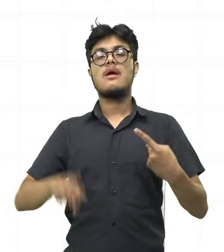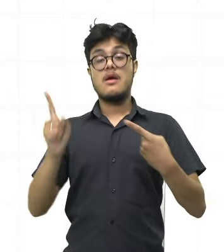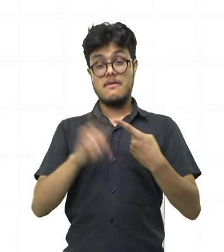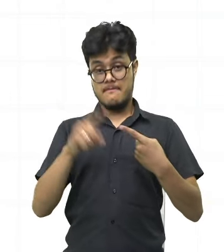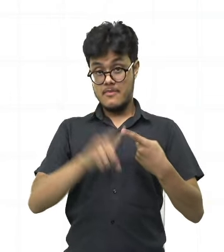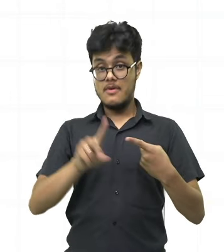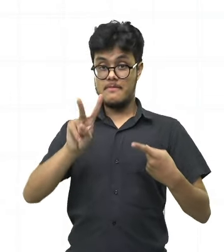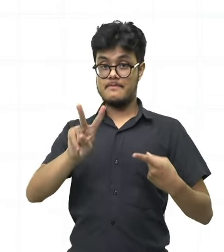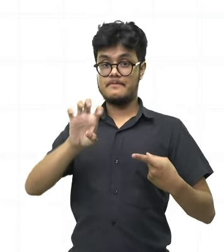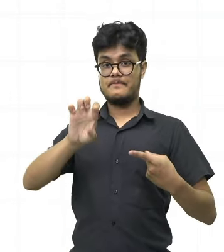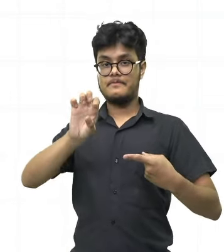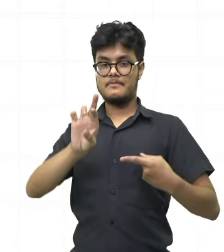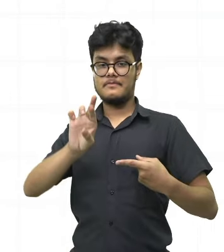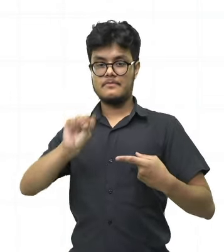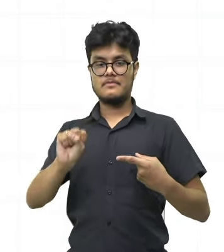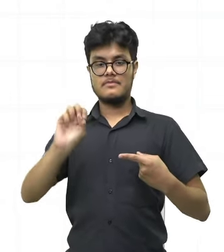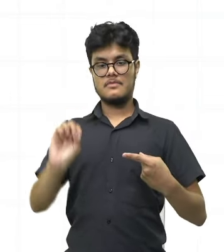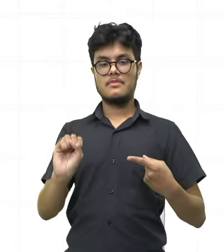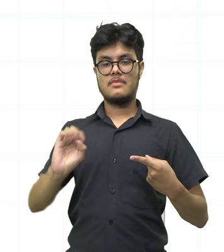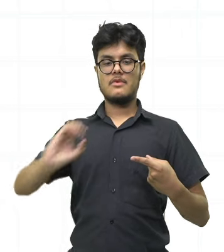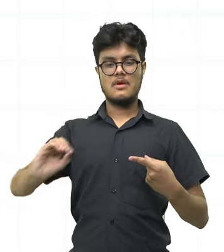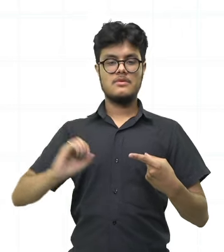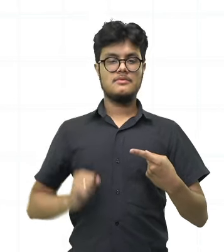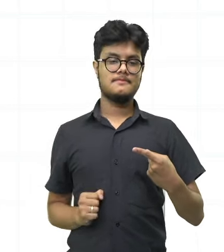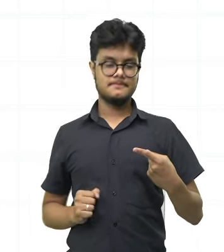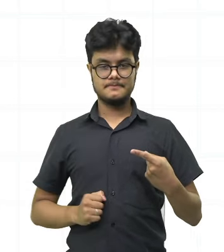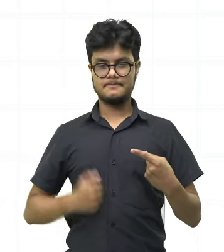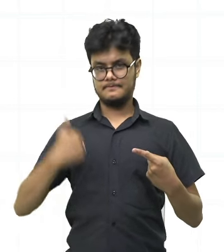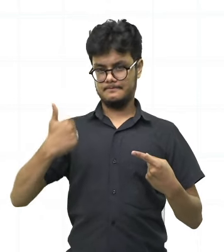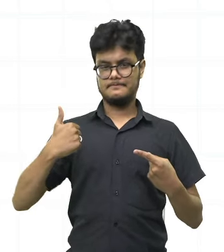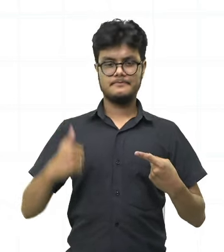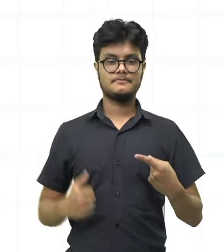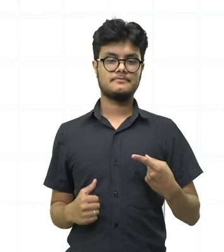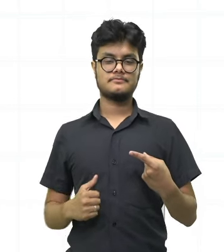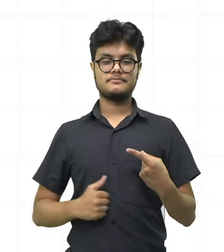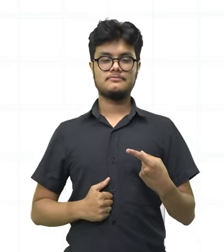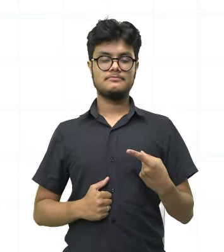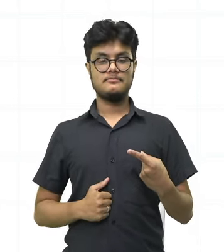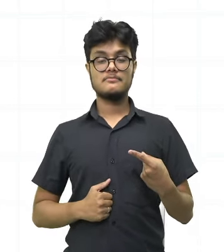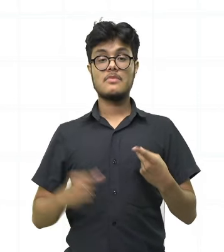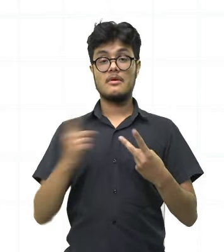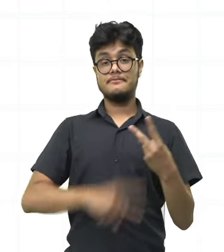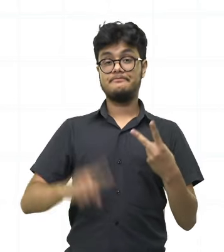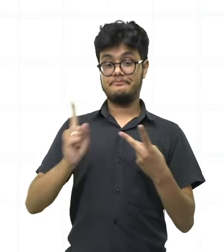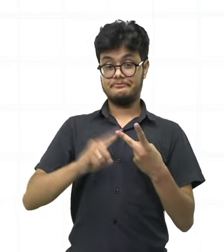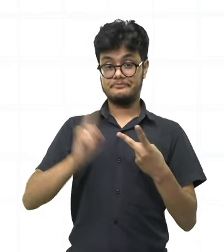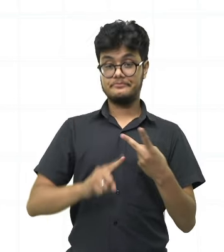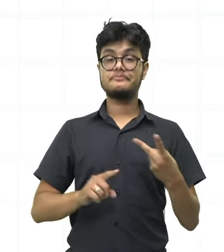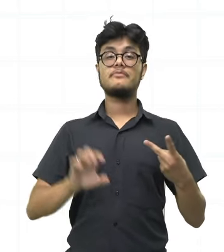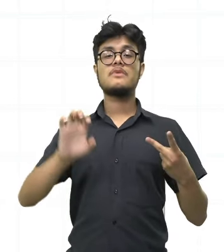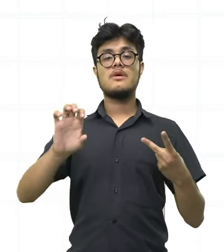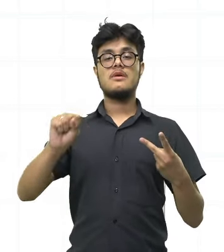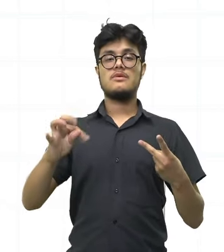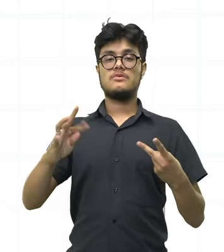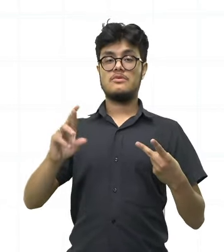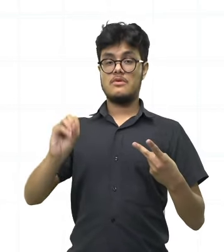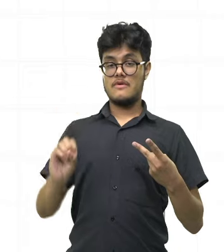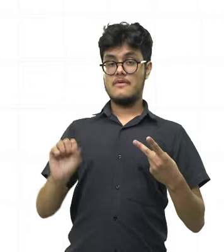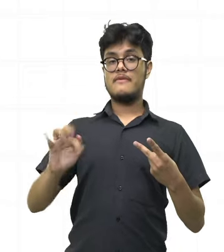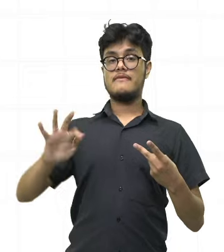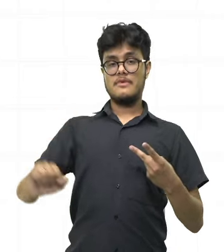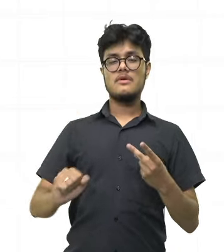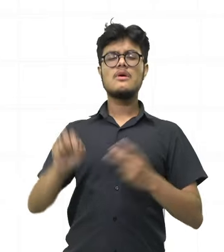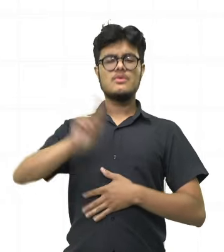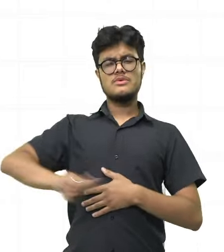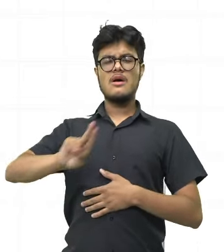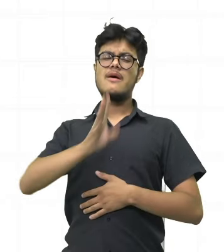dentro do poema, nós não vamos chamar de linha. E sim de verso. Aí, nós temos a estrofe, a estrofe já é comum,